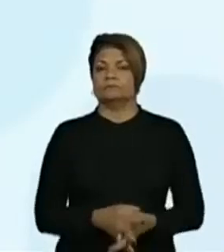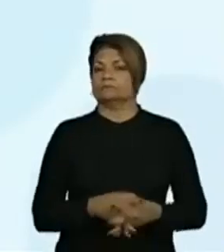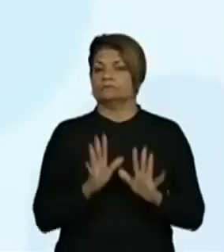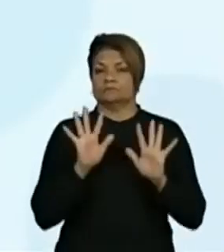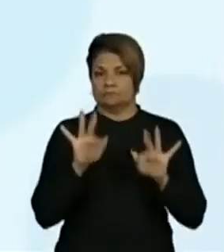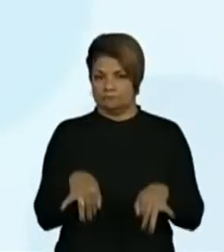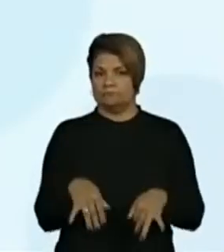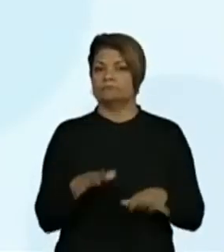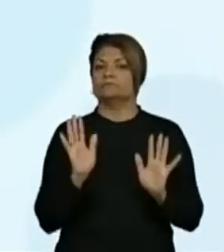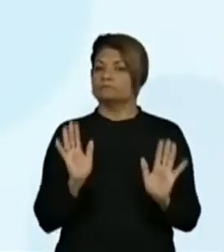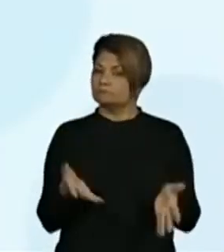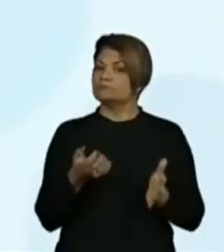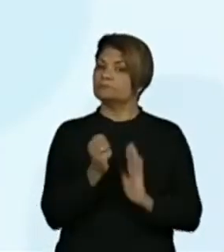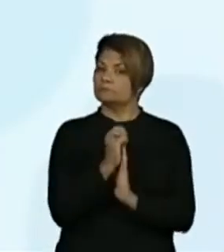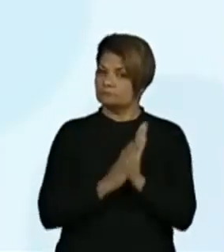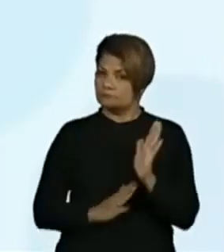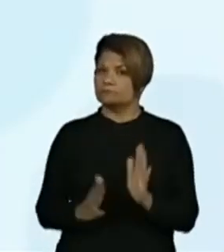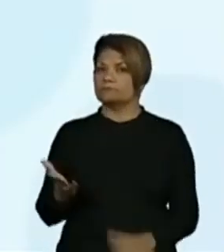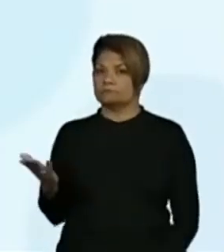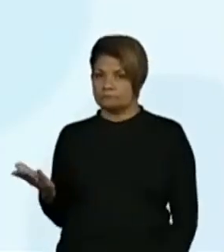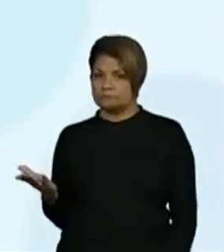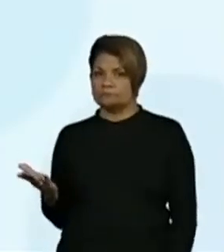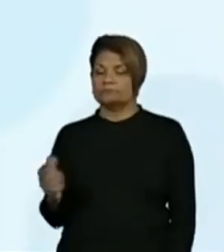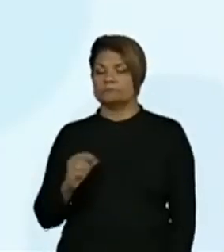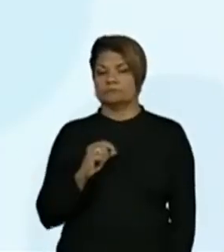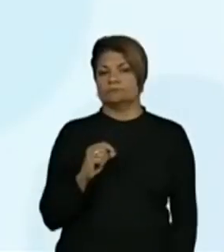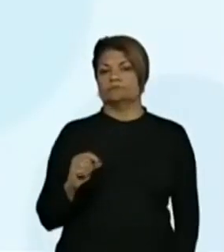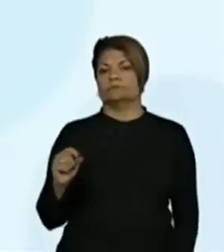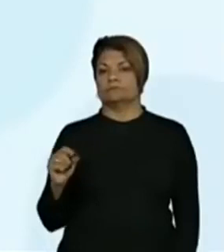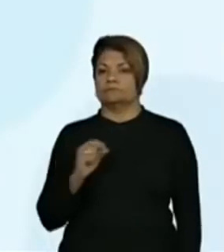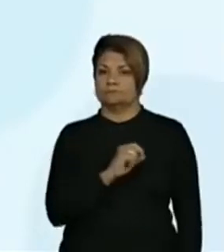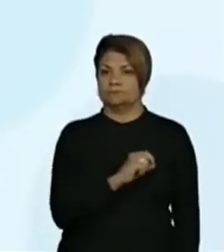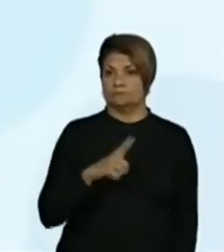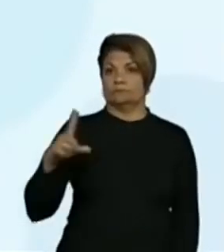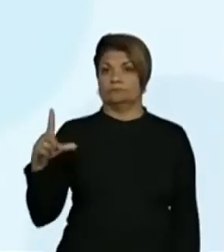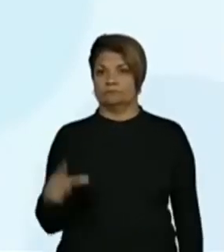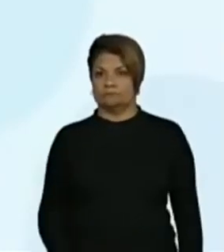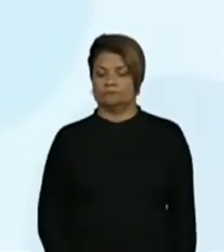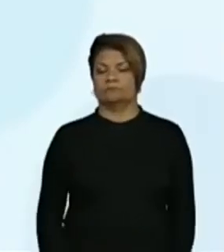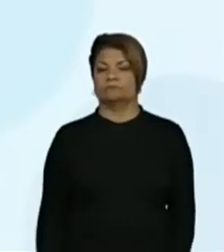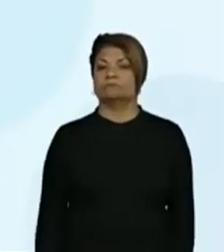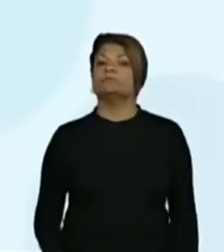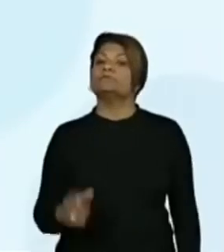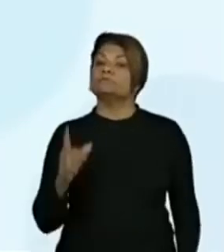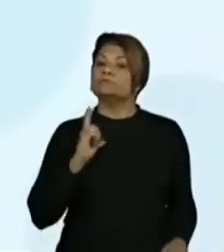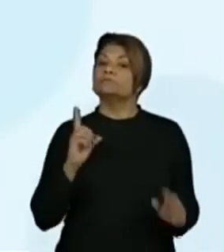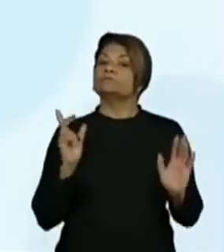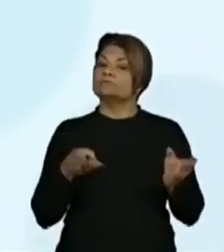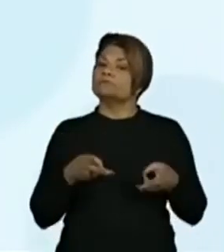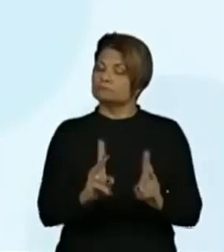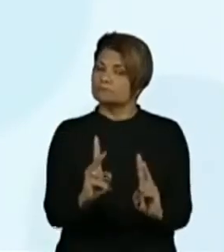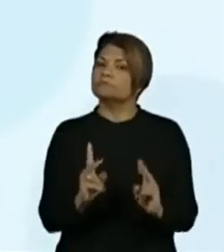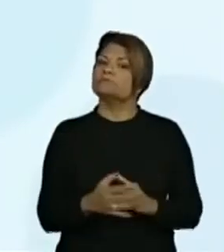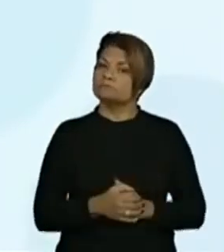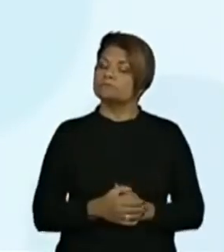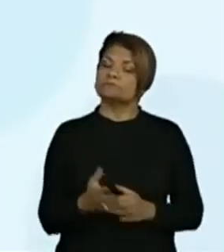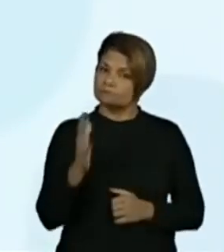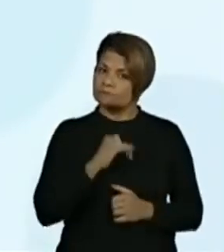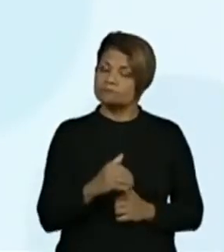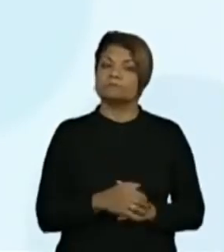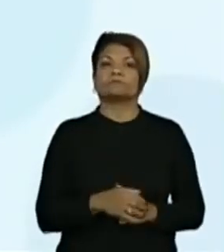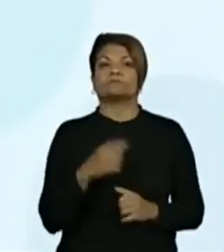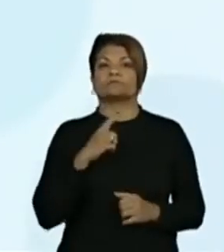Finalizamos, então, aí, nossa ordem crescente? Muito bem. Prossigamos. As